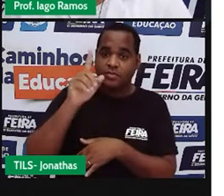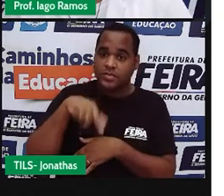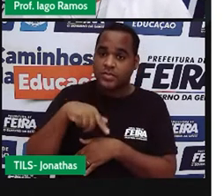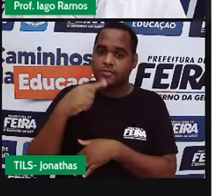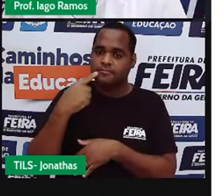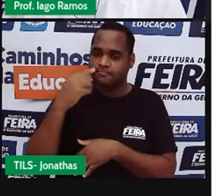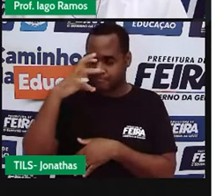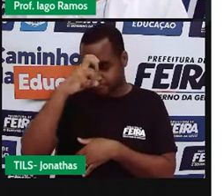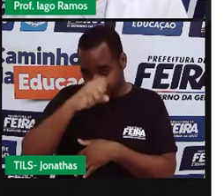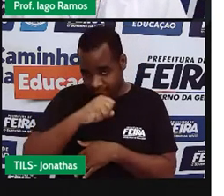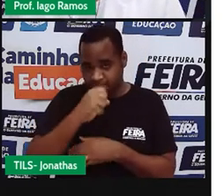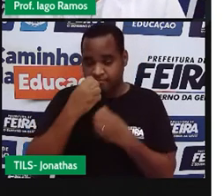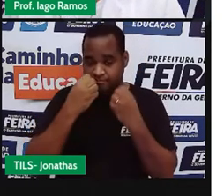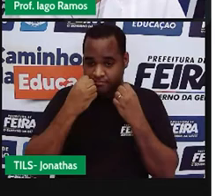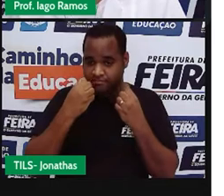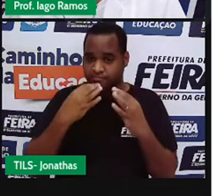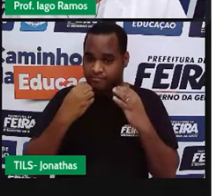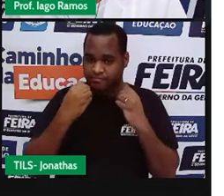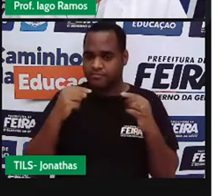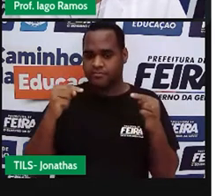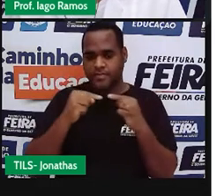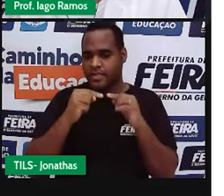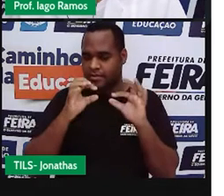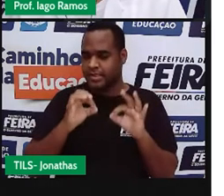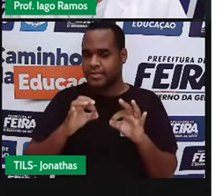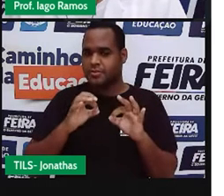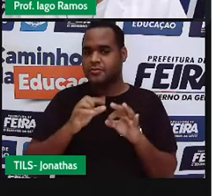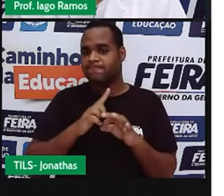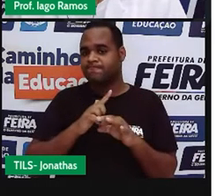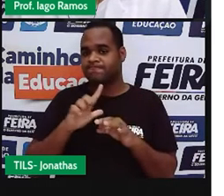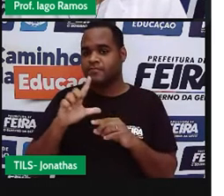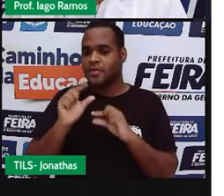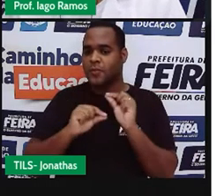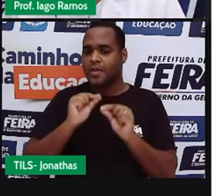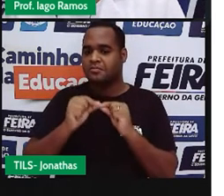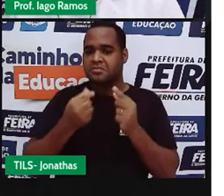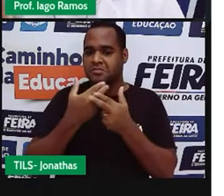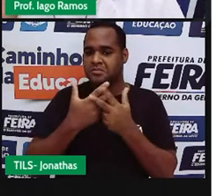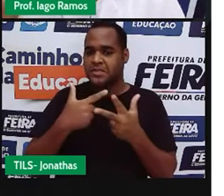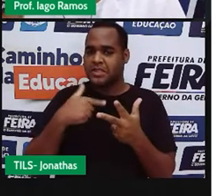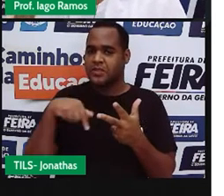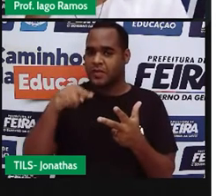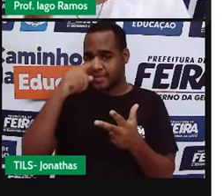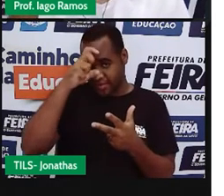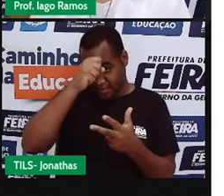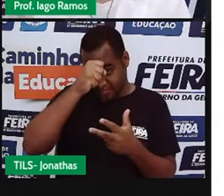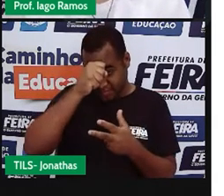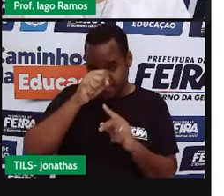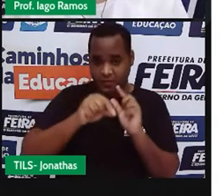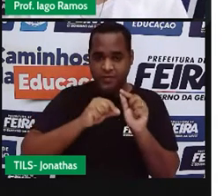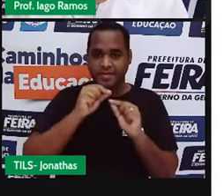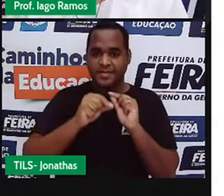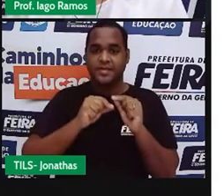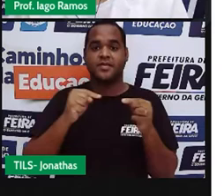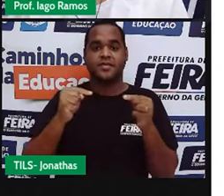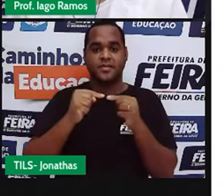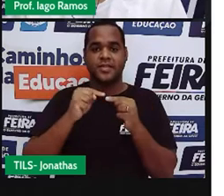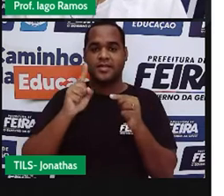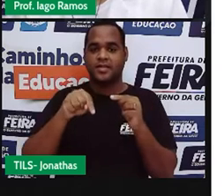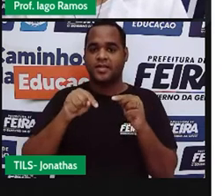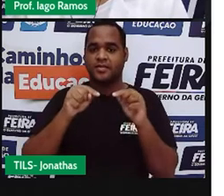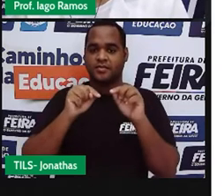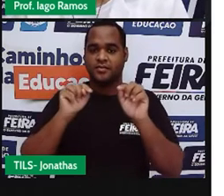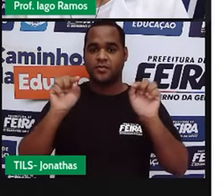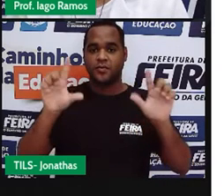Aprender esse conceito, certo? E onde é que a gente aprende? Vamos lá, no nosso quadro